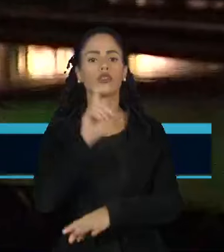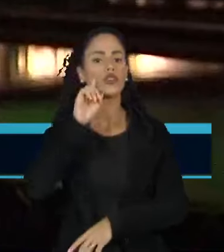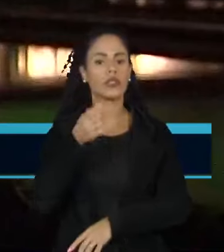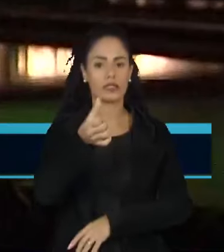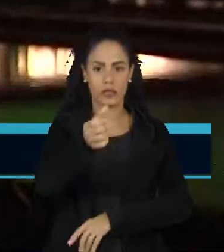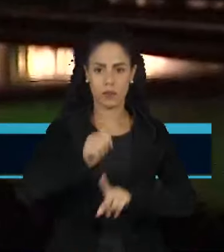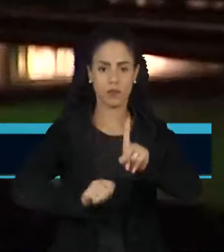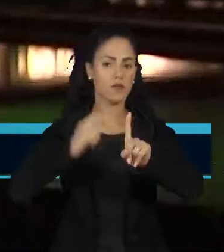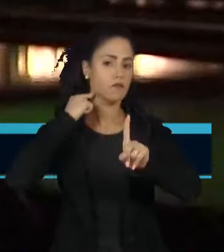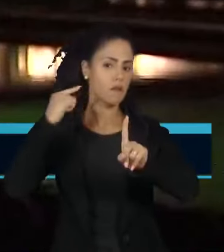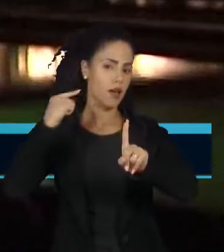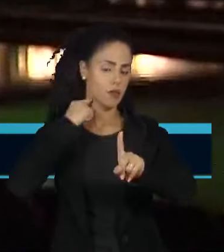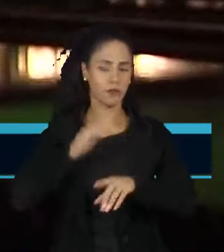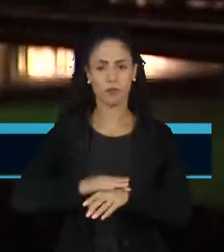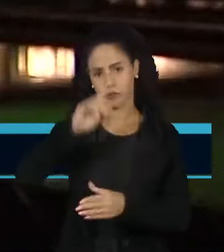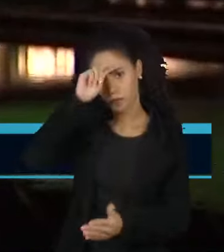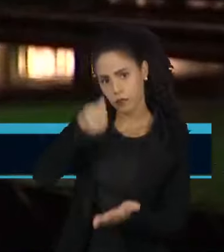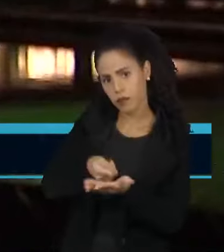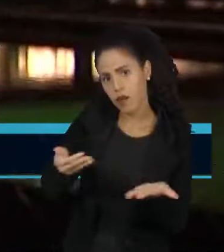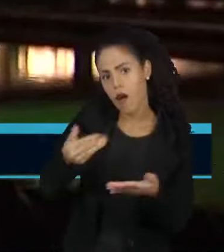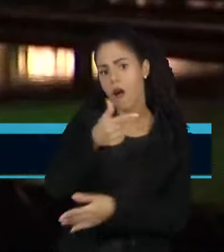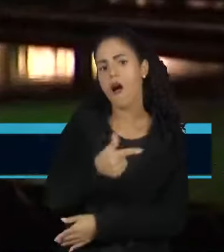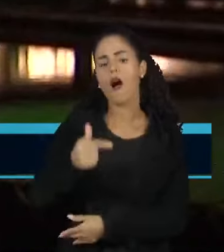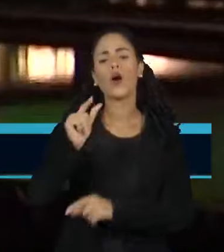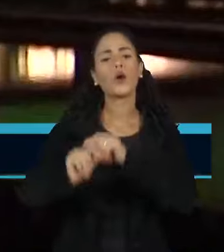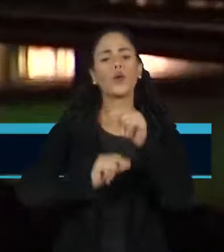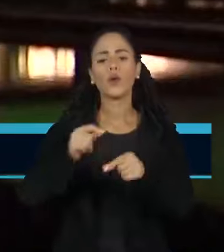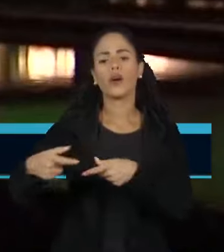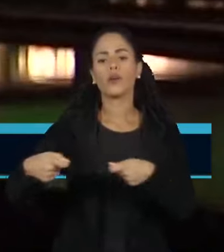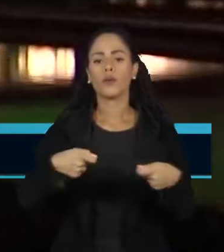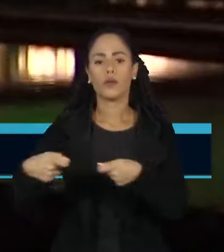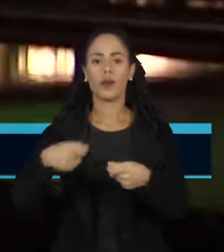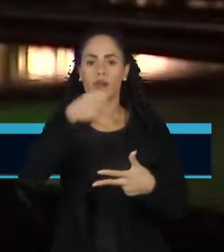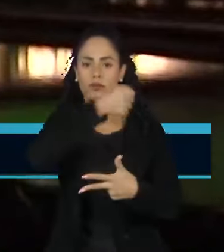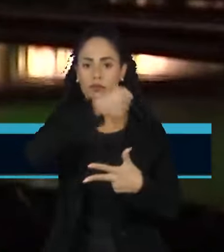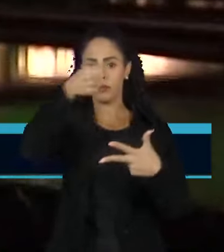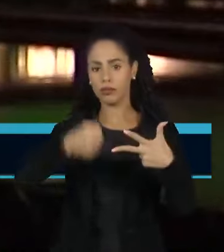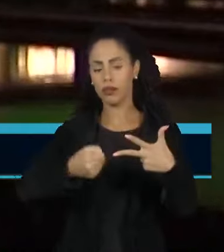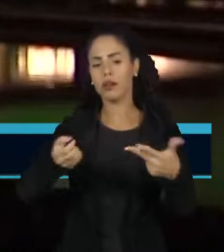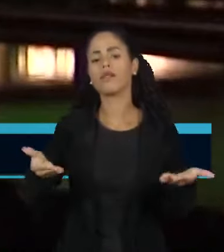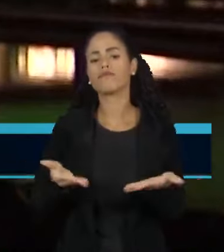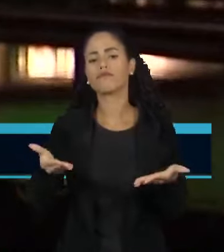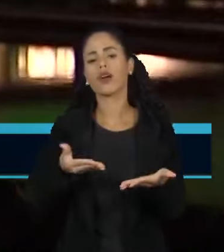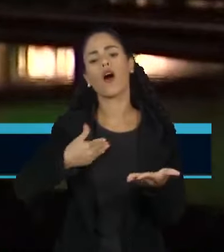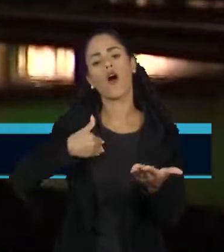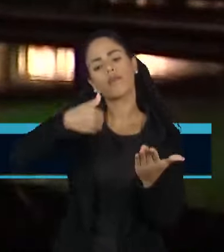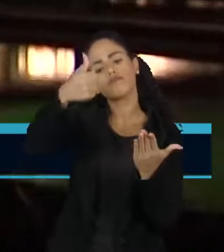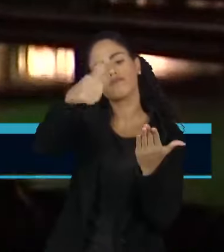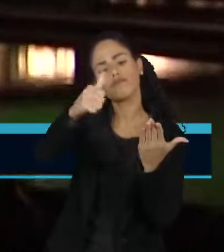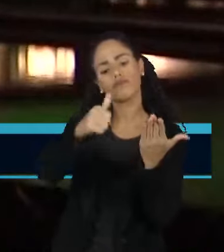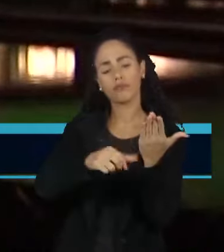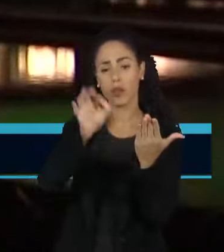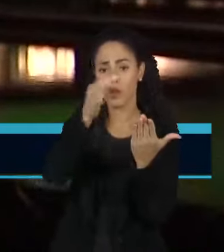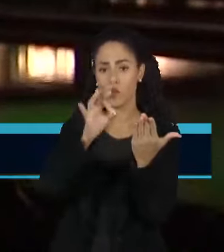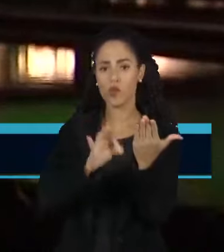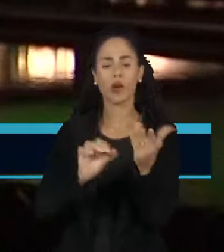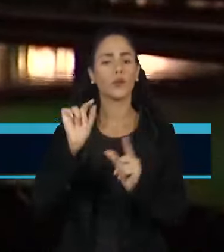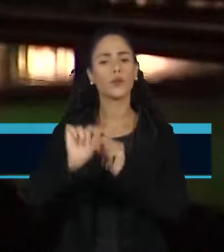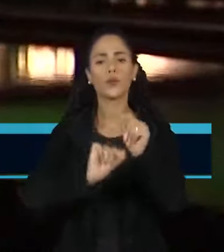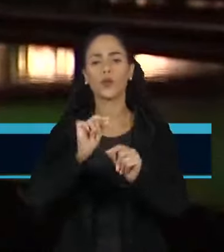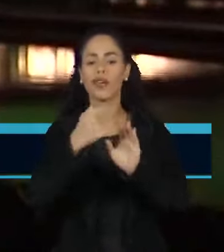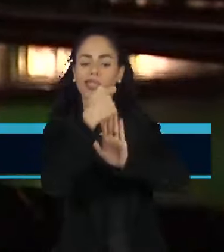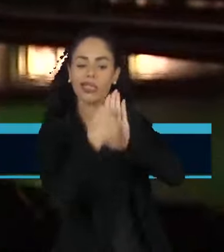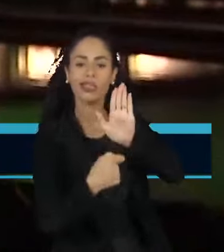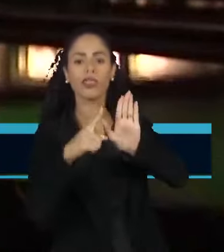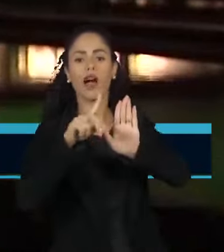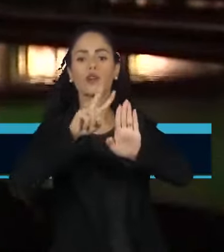de maio. A decisão desta semana eleva a tensão entre os poderes. A avaliação de parte dos parlamentares é de que o tema